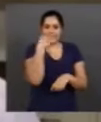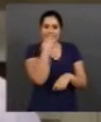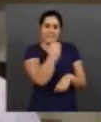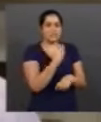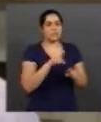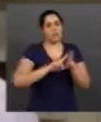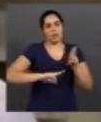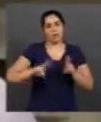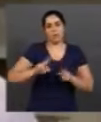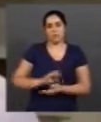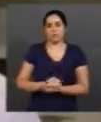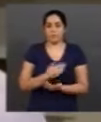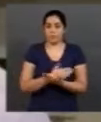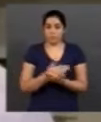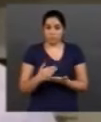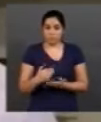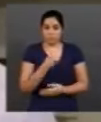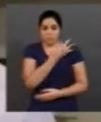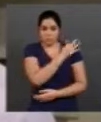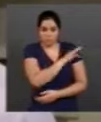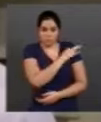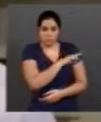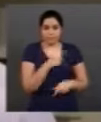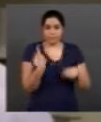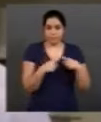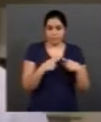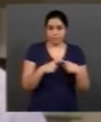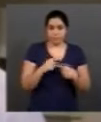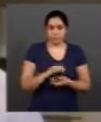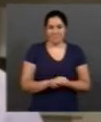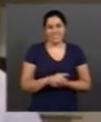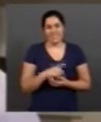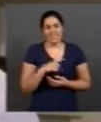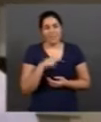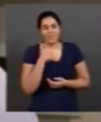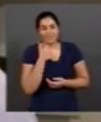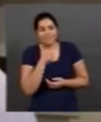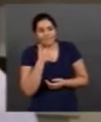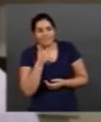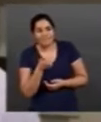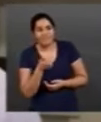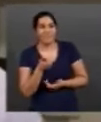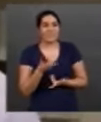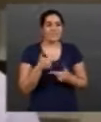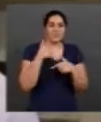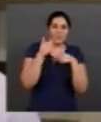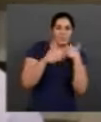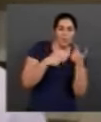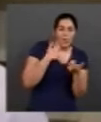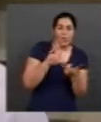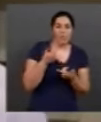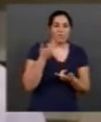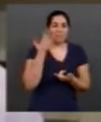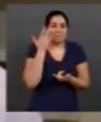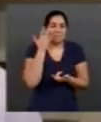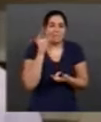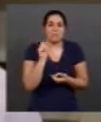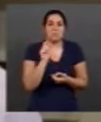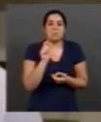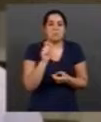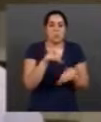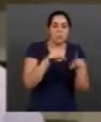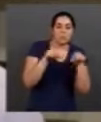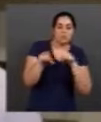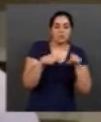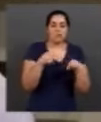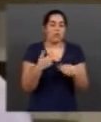comecei a fazer o curso técnico porque eu ainda tinha dúvidas no que seguida de profissão e dentro